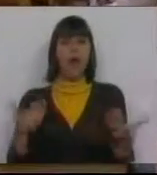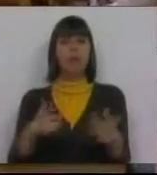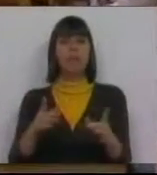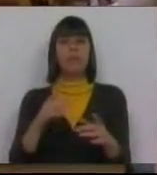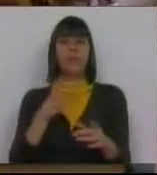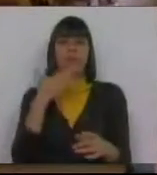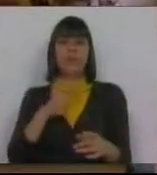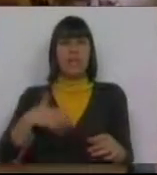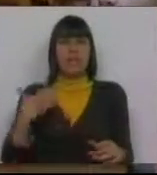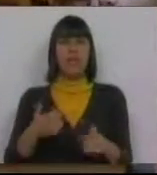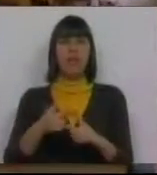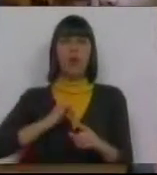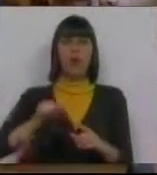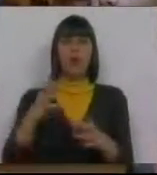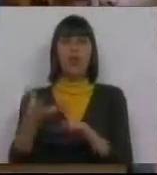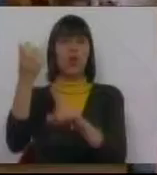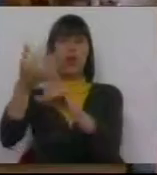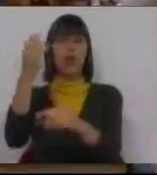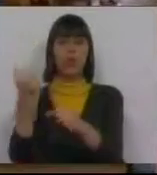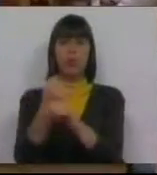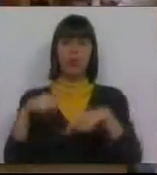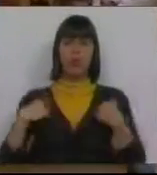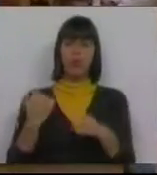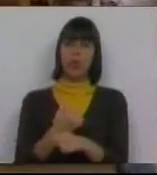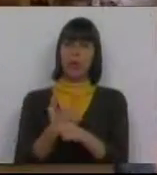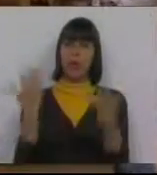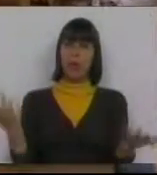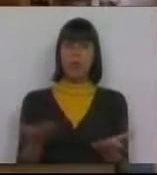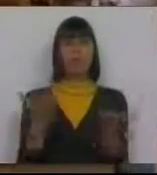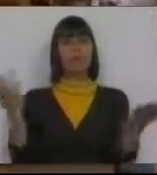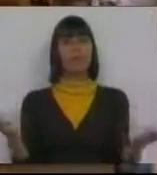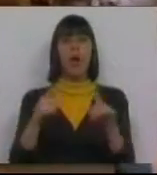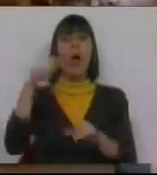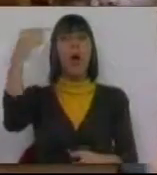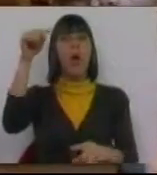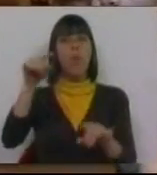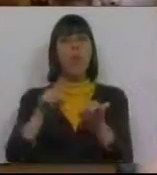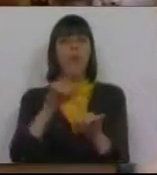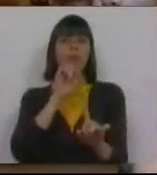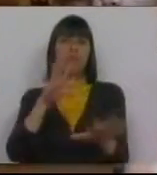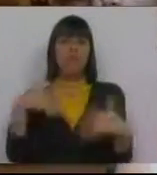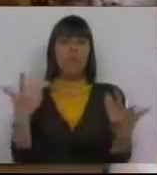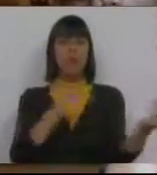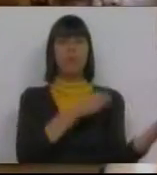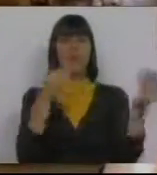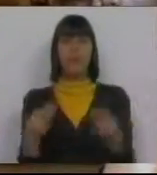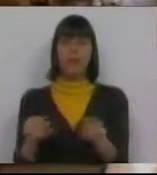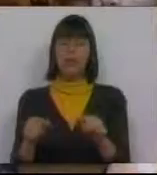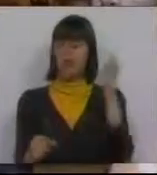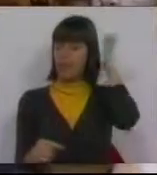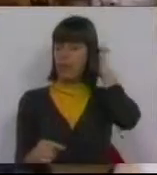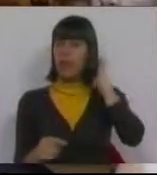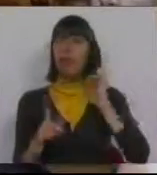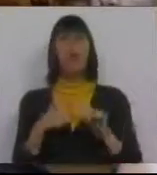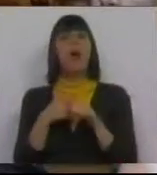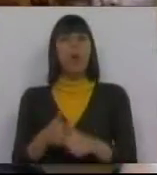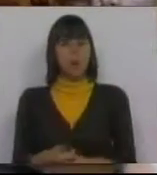ajustar contas com as conquistas dos trabalhadores. E, por isso mesmo, a única coisa que podemos aqui trazer é que